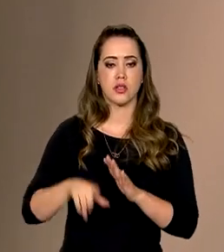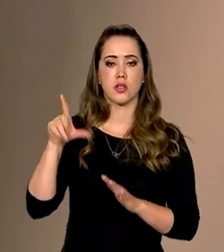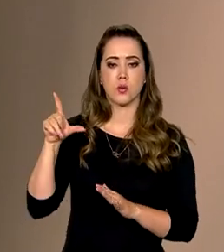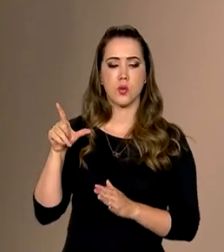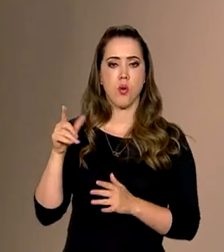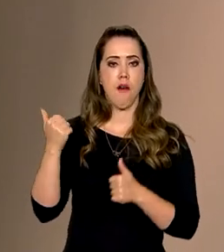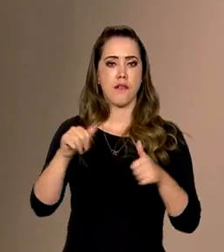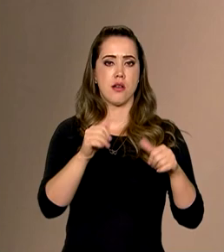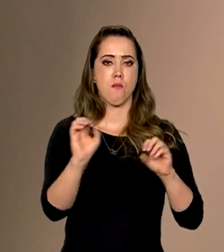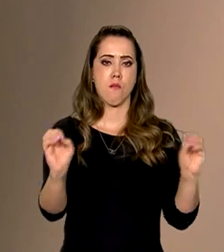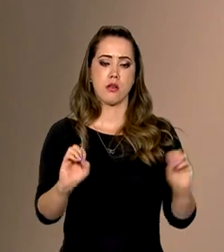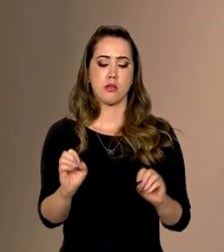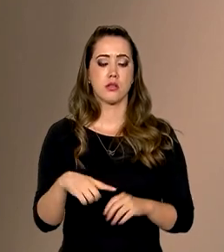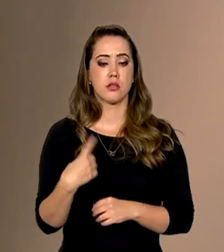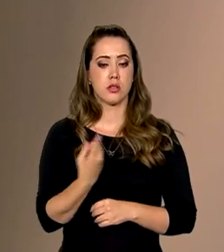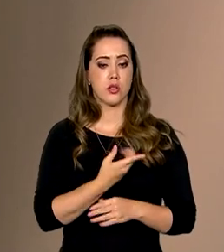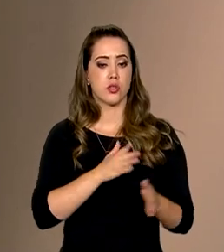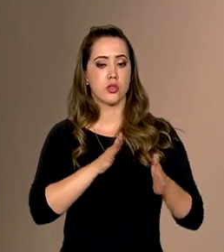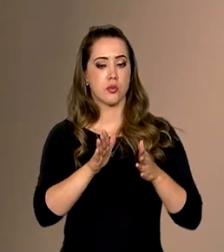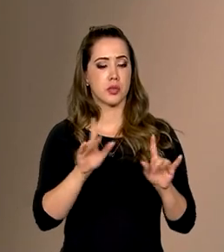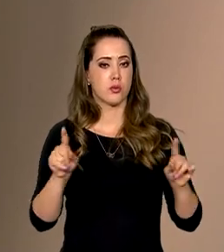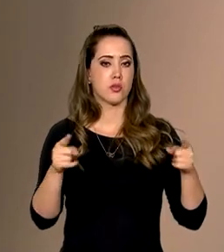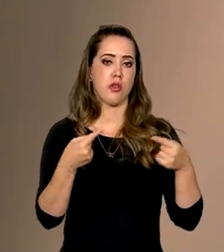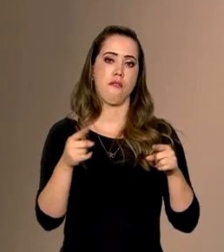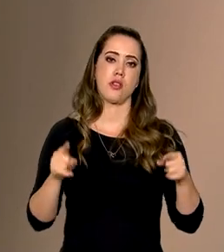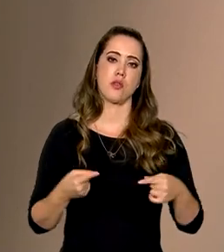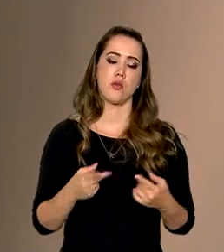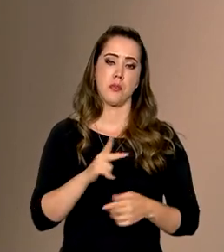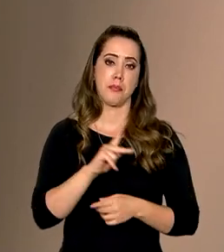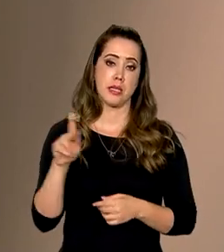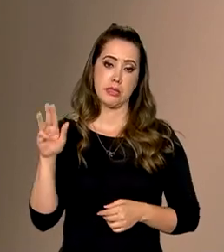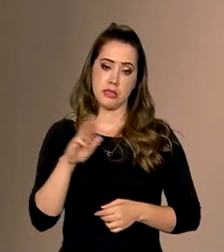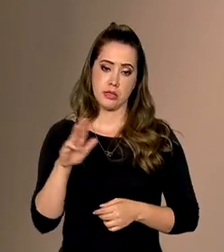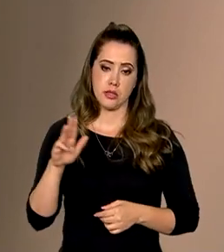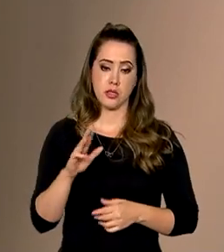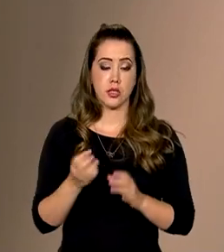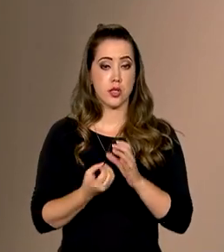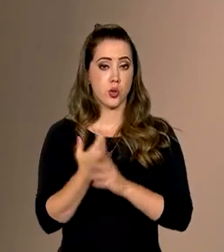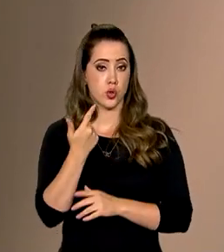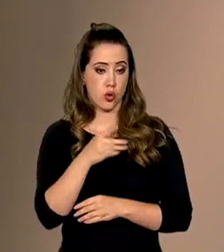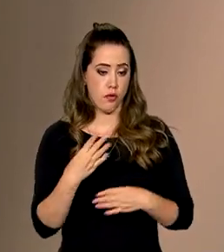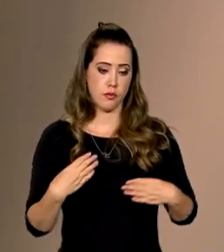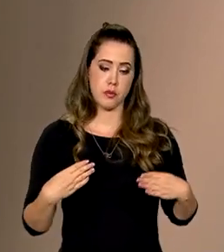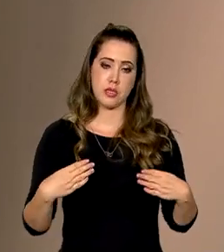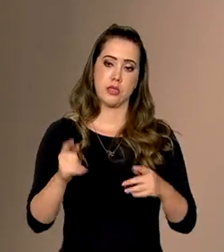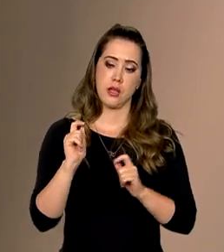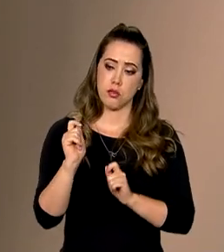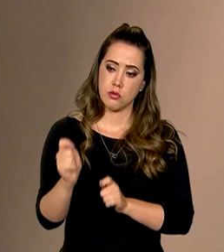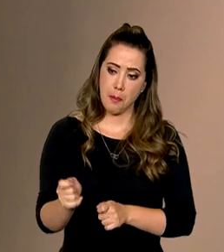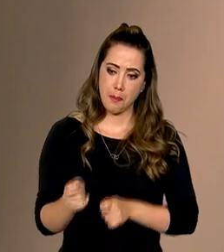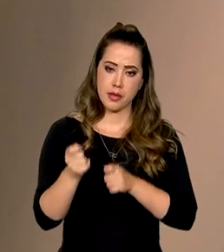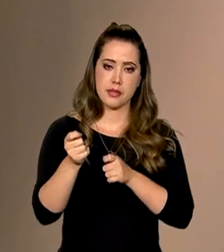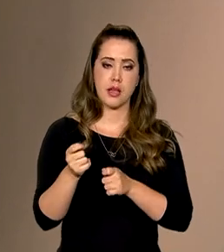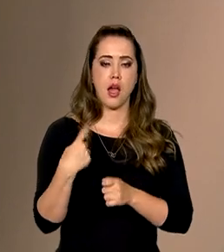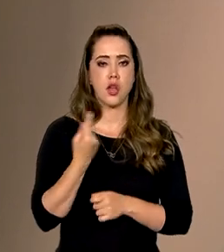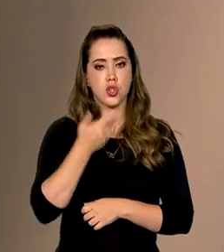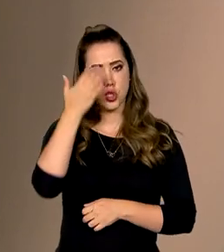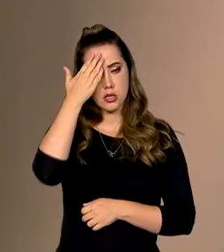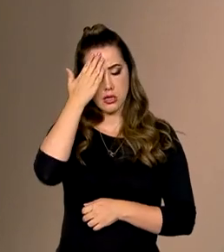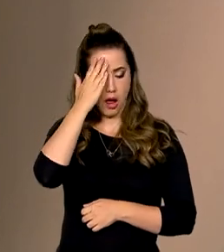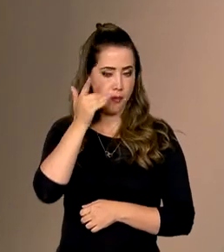análises. Nós estamos num grande desafio. O presidente Lula recriou o ministério. Nós sabíamos que não